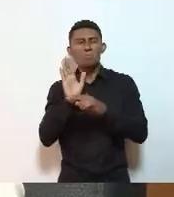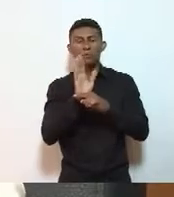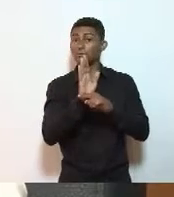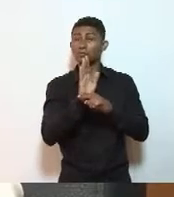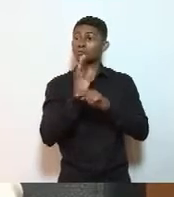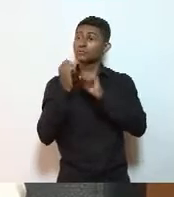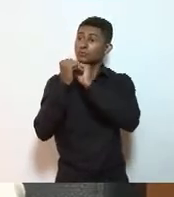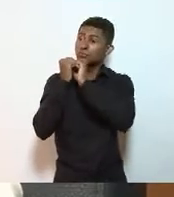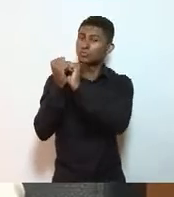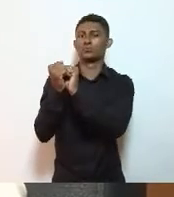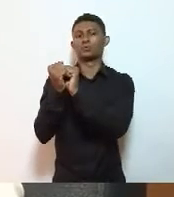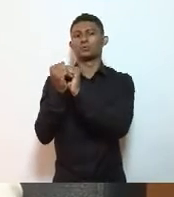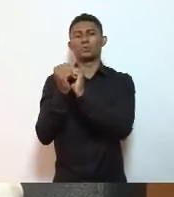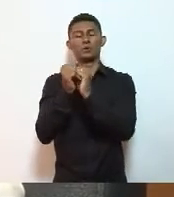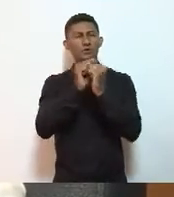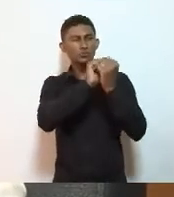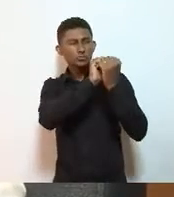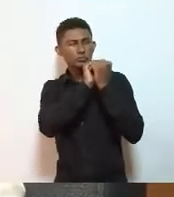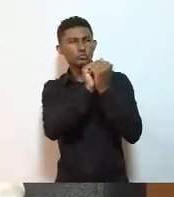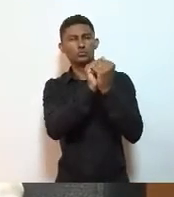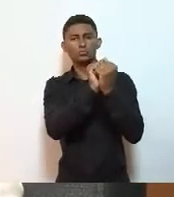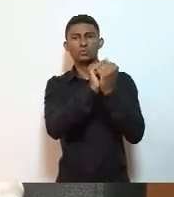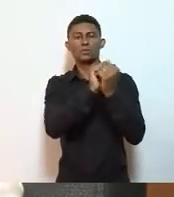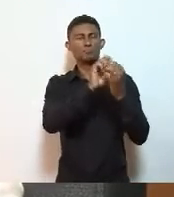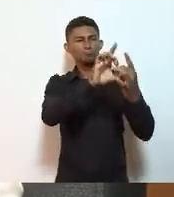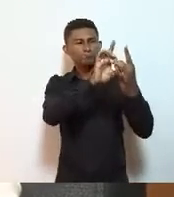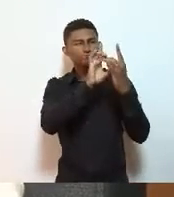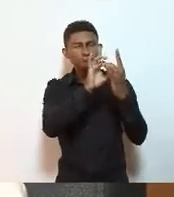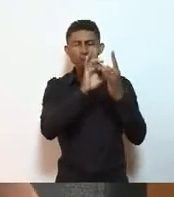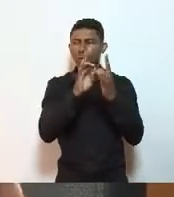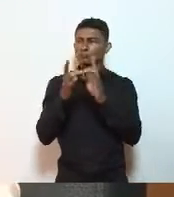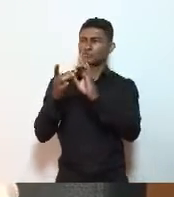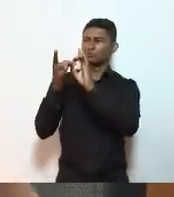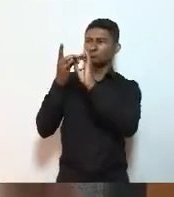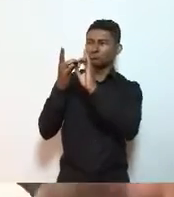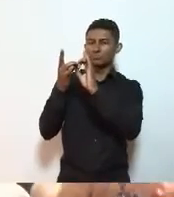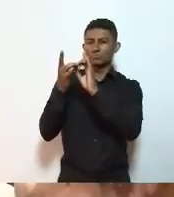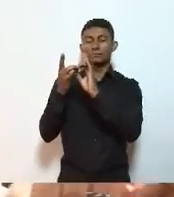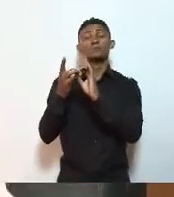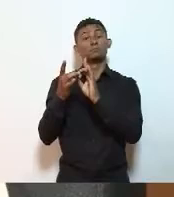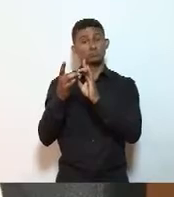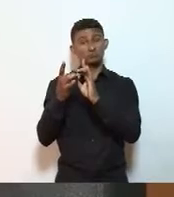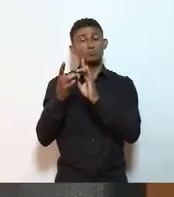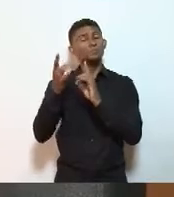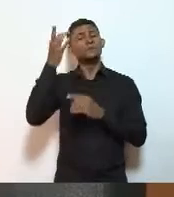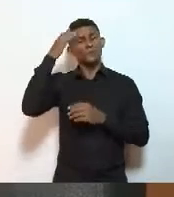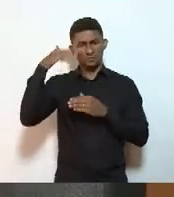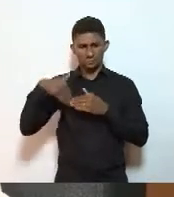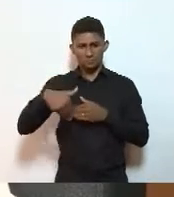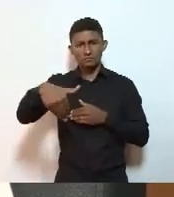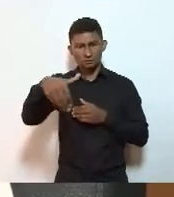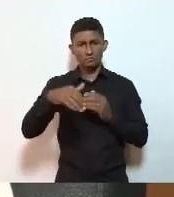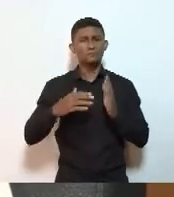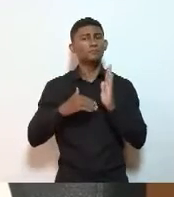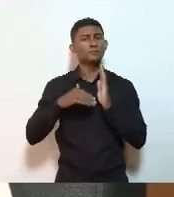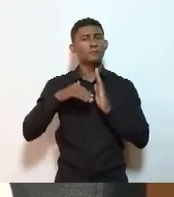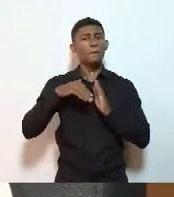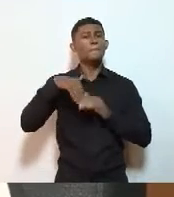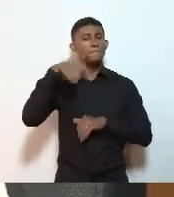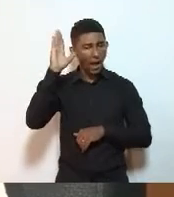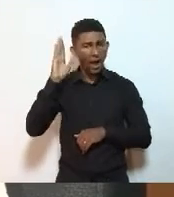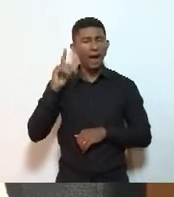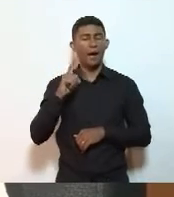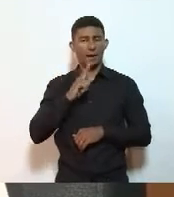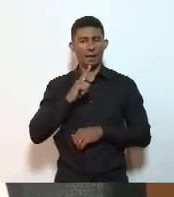O fazer com era marca, e acho que nós ainda teremos que fazer esse balanço. A Eliana colocou alguns elementos